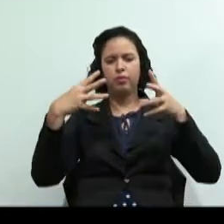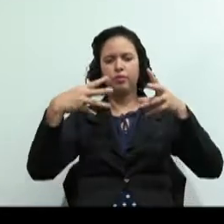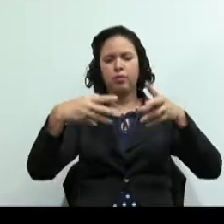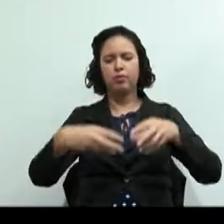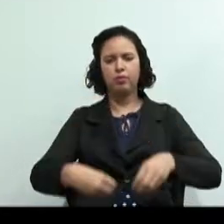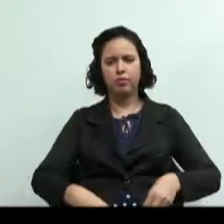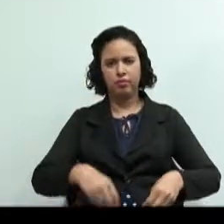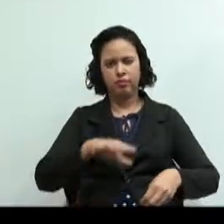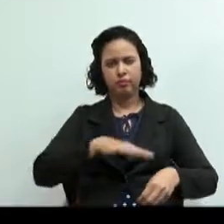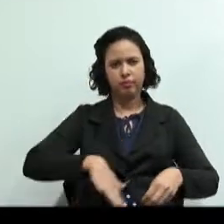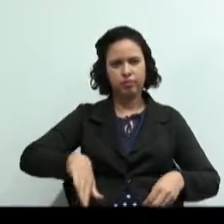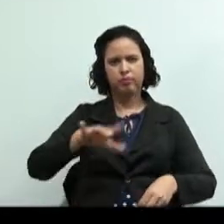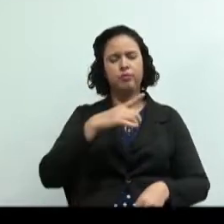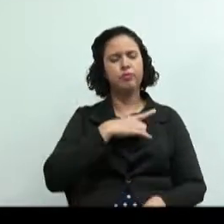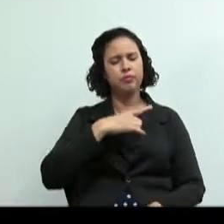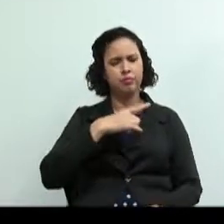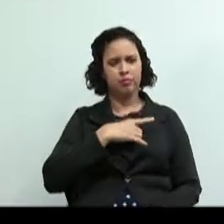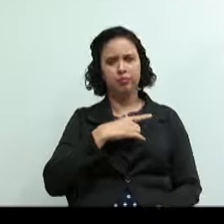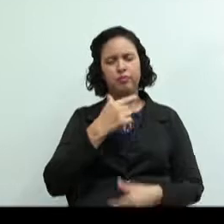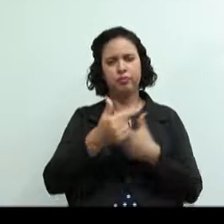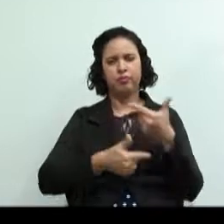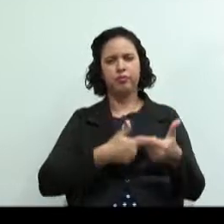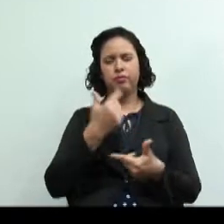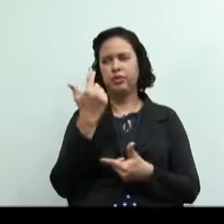atividade terceirizam serviços